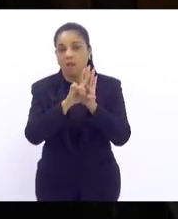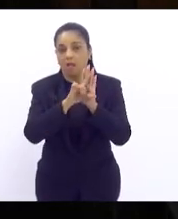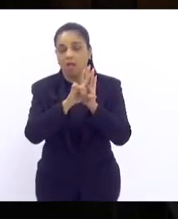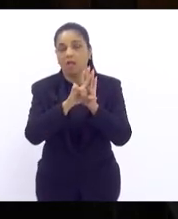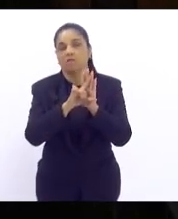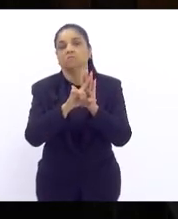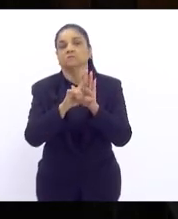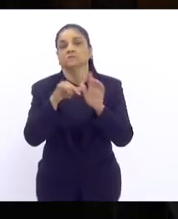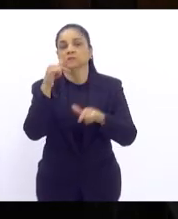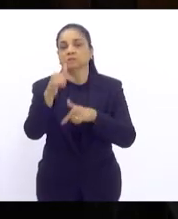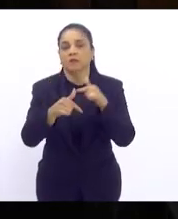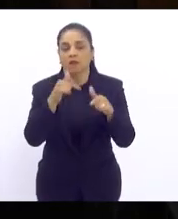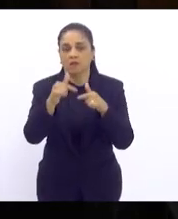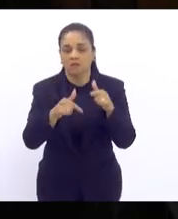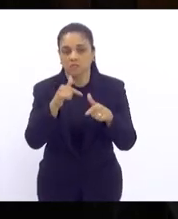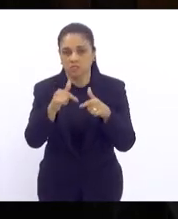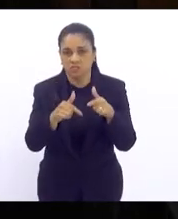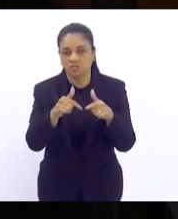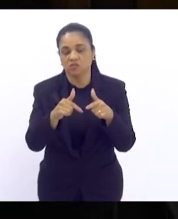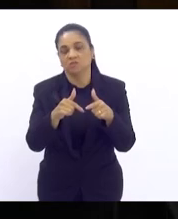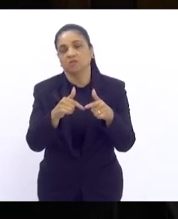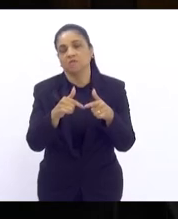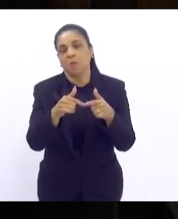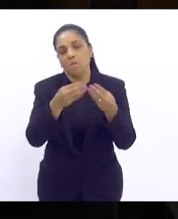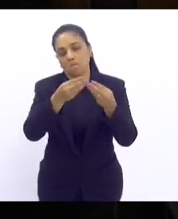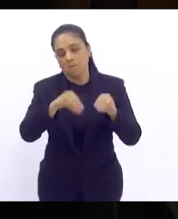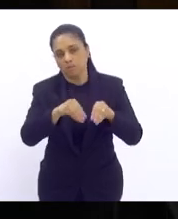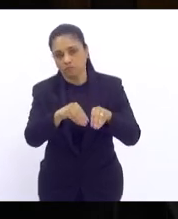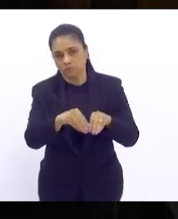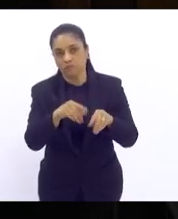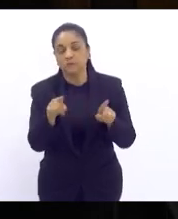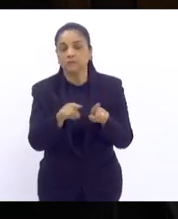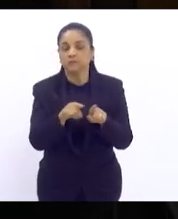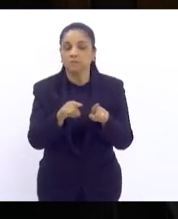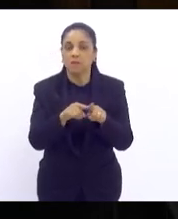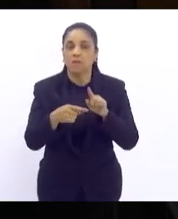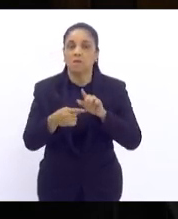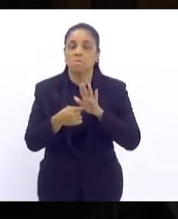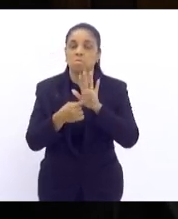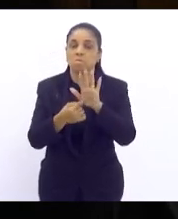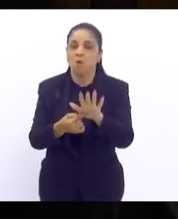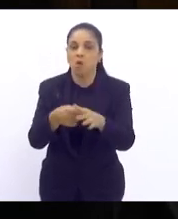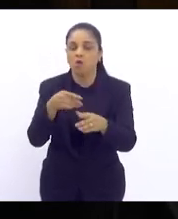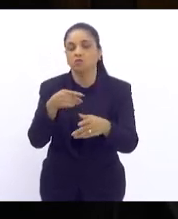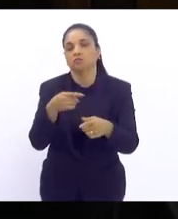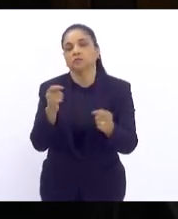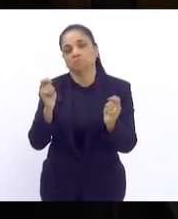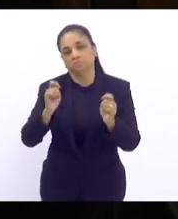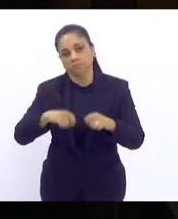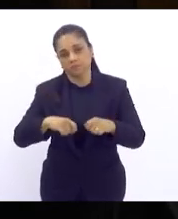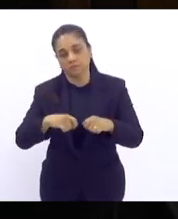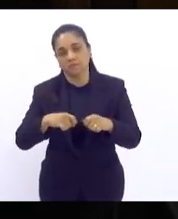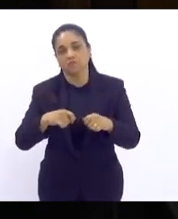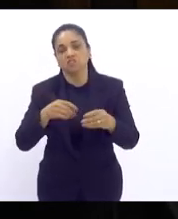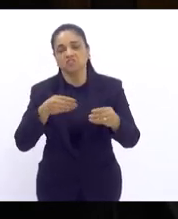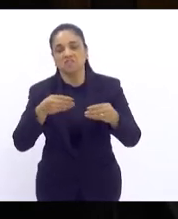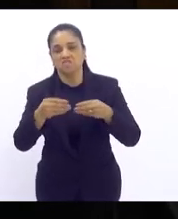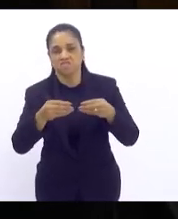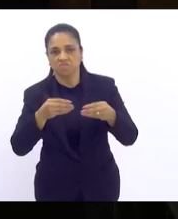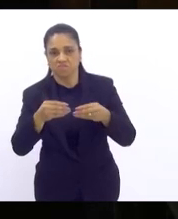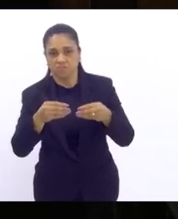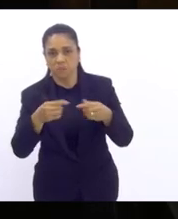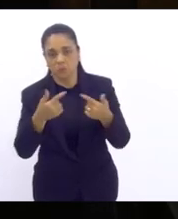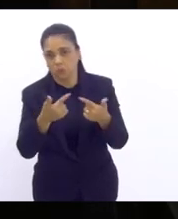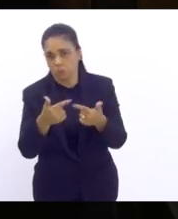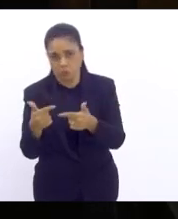sucateadas que foram vilipendiadas também trazem toda essa possibilidade de inviabilizar a vida dos